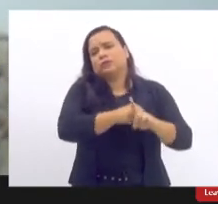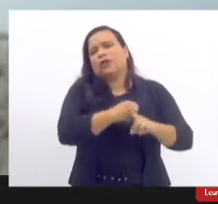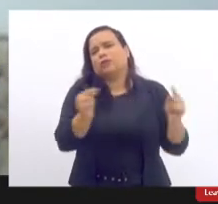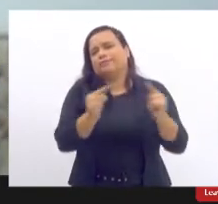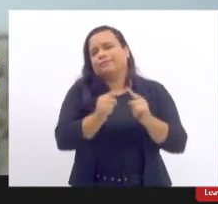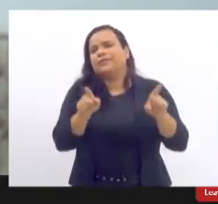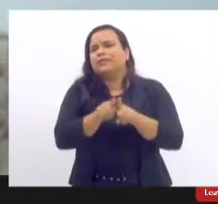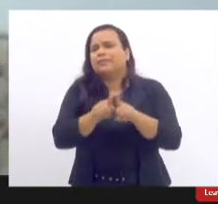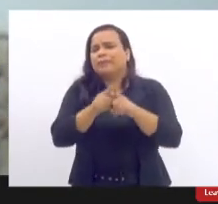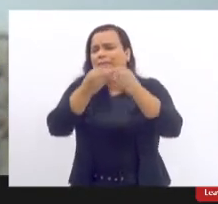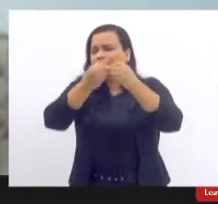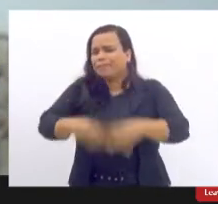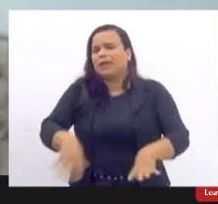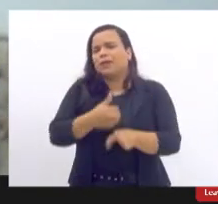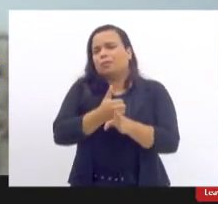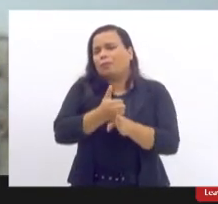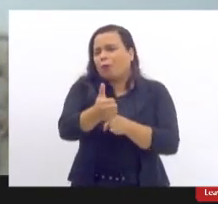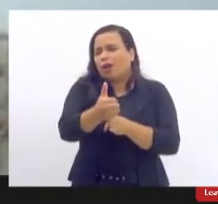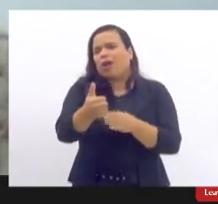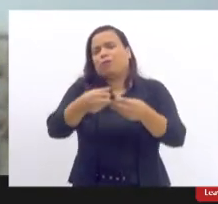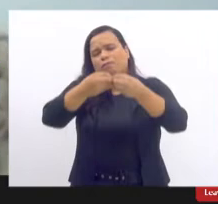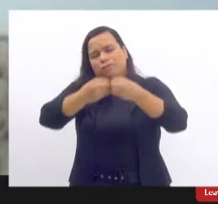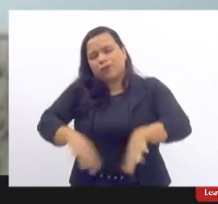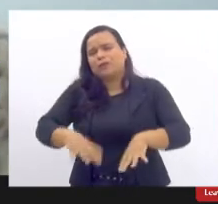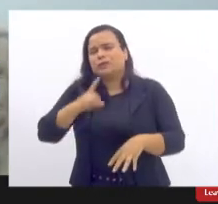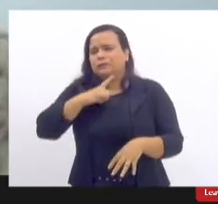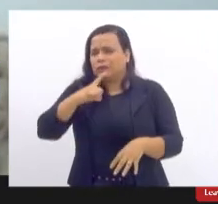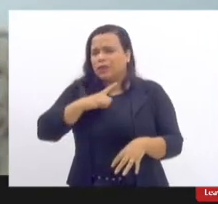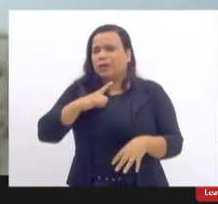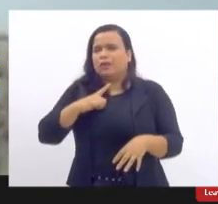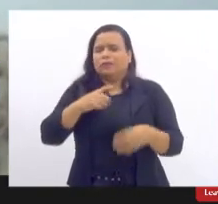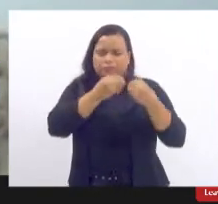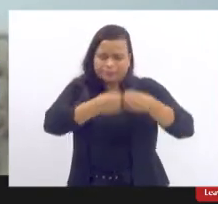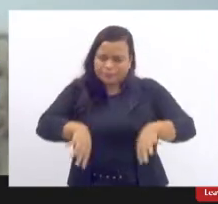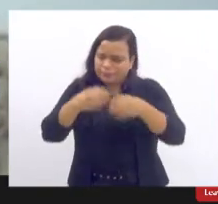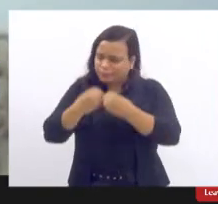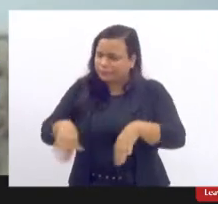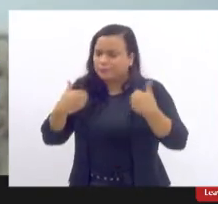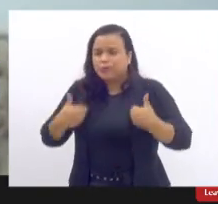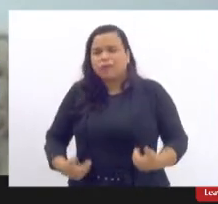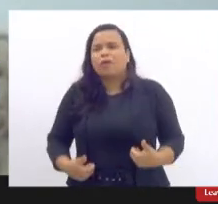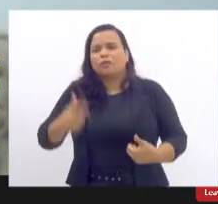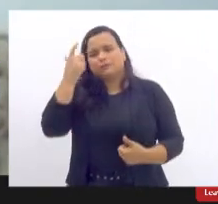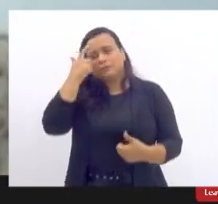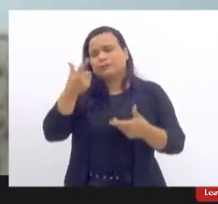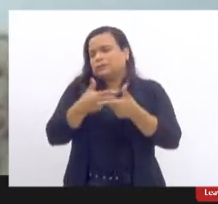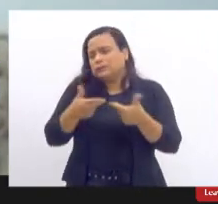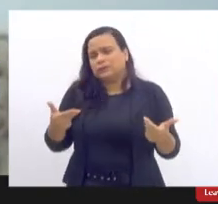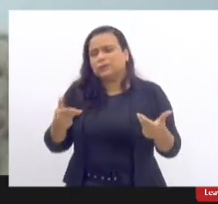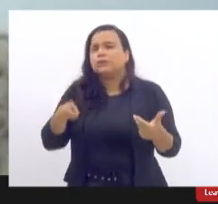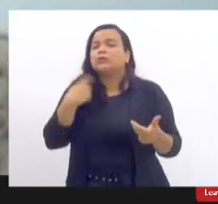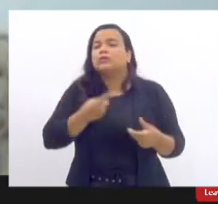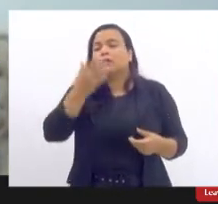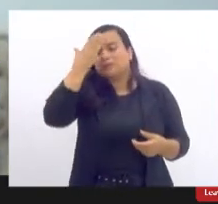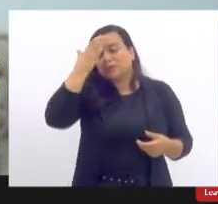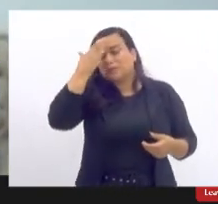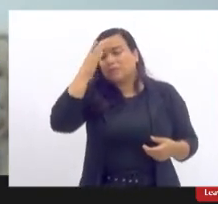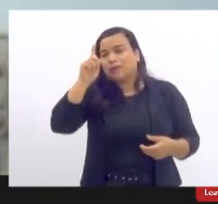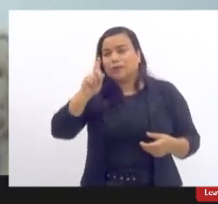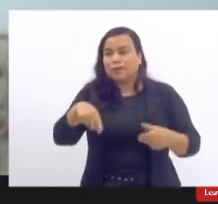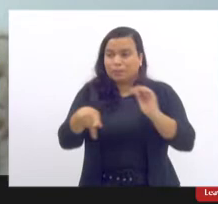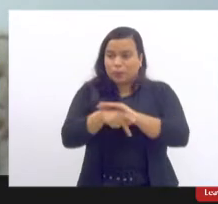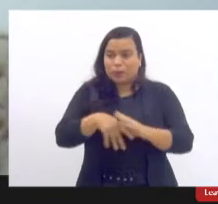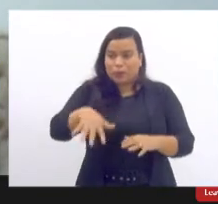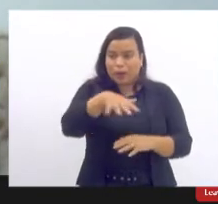morais, nefastos, que isso pode levar, e, é claro, a gente entender que algo que é da ordem da